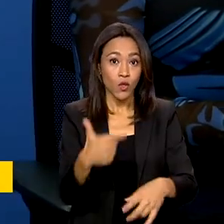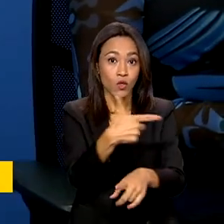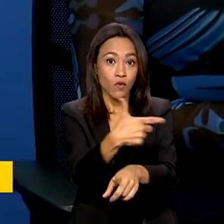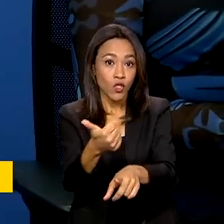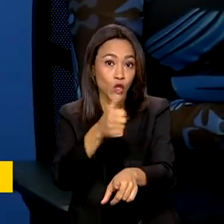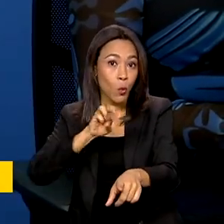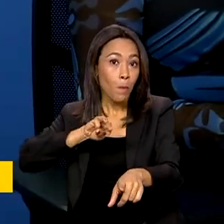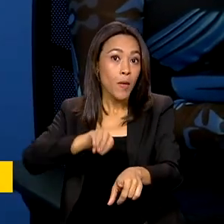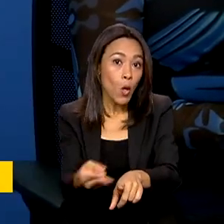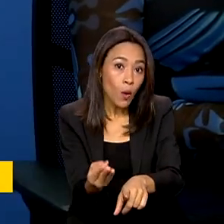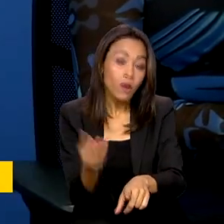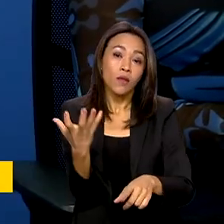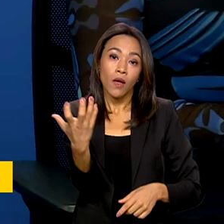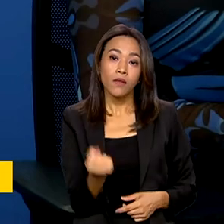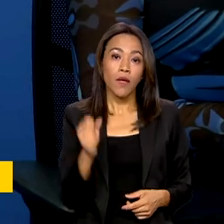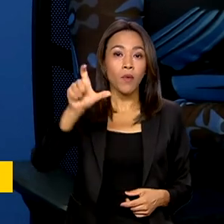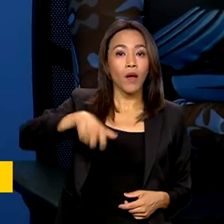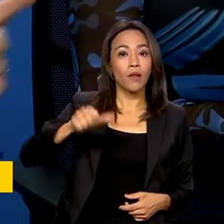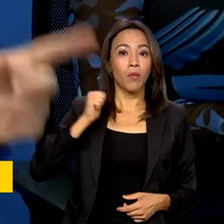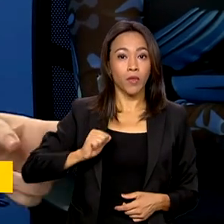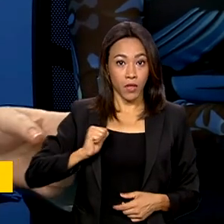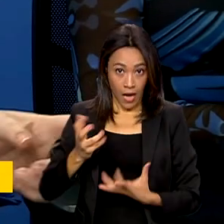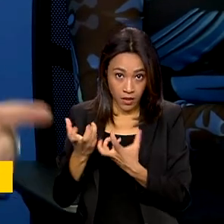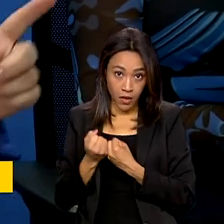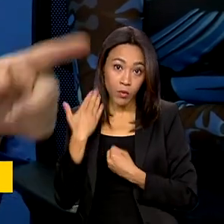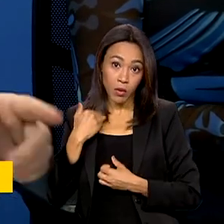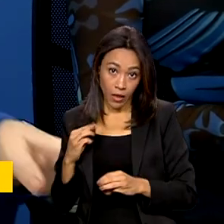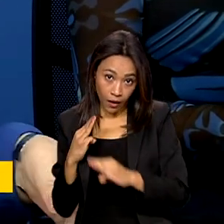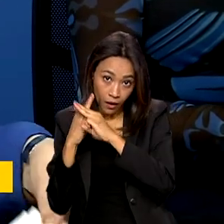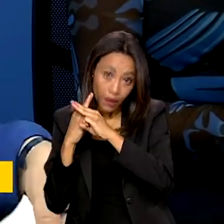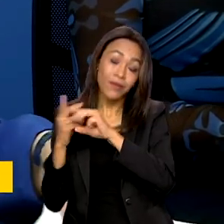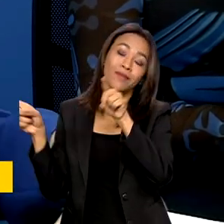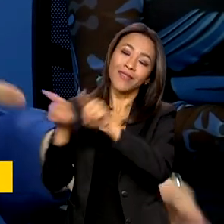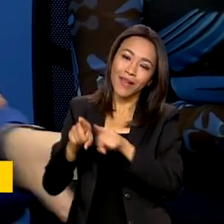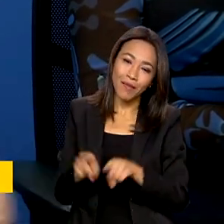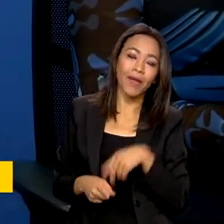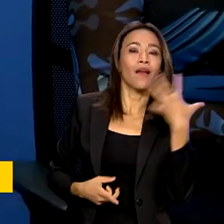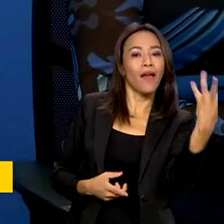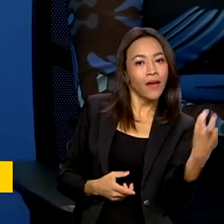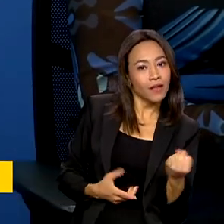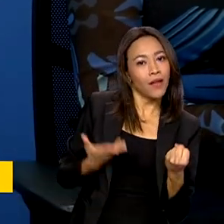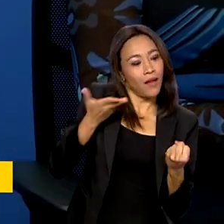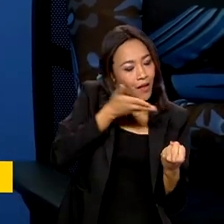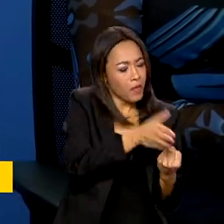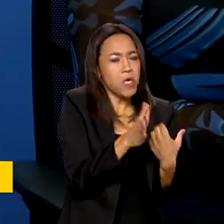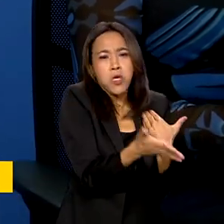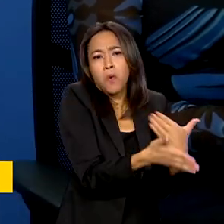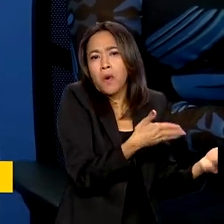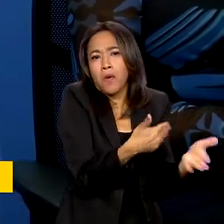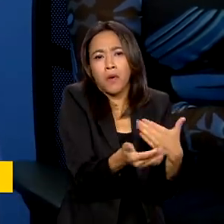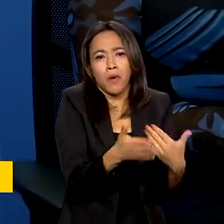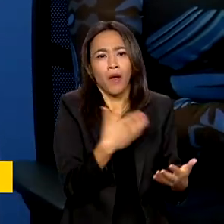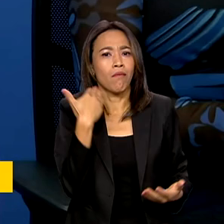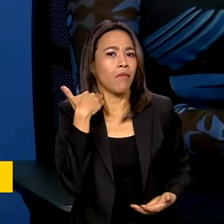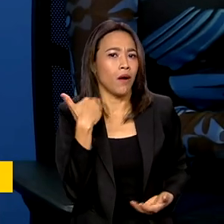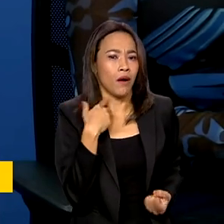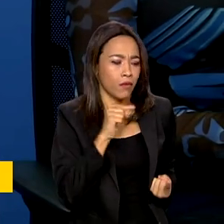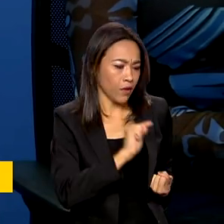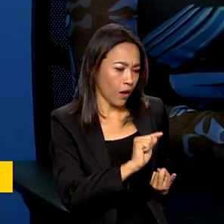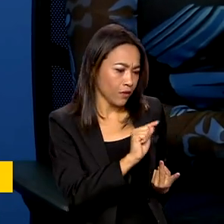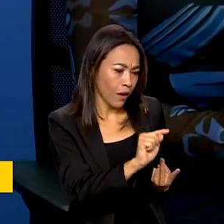Família que recebem na Caixa vão poder também receber ou retirar o seu recurso em qualquer um desses